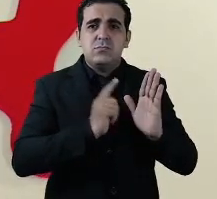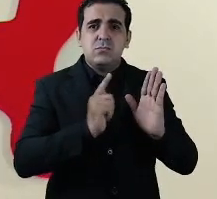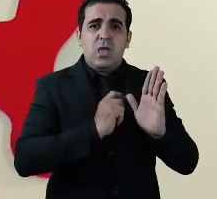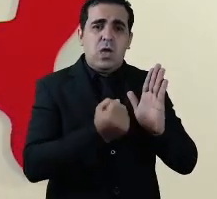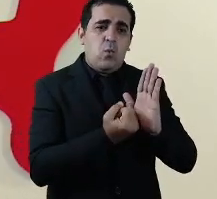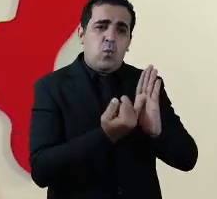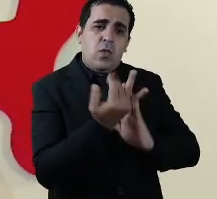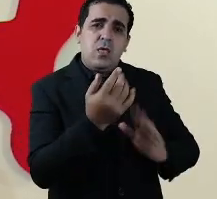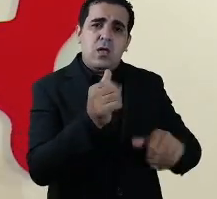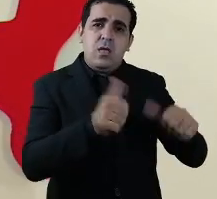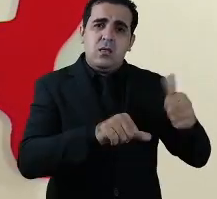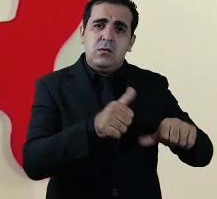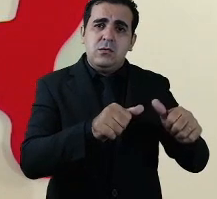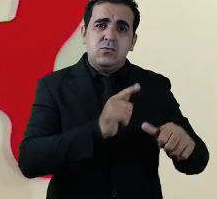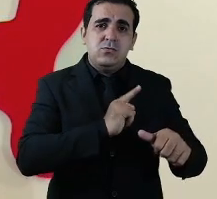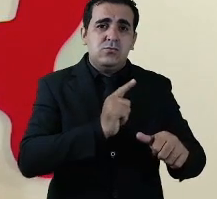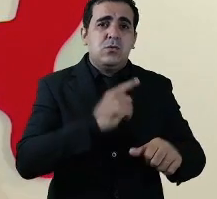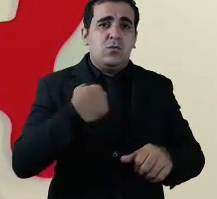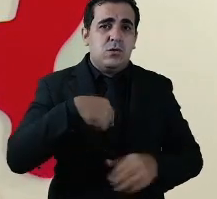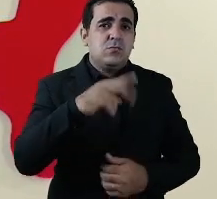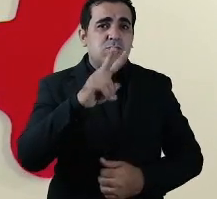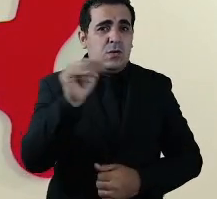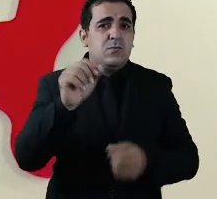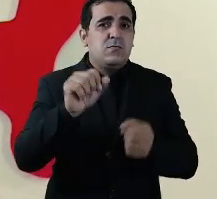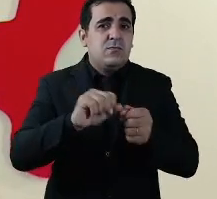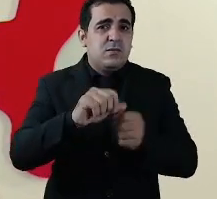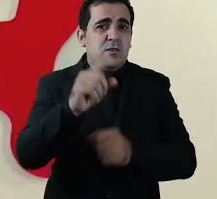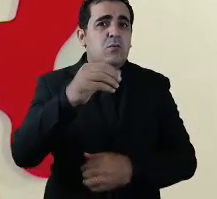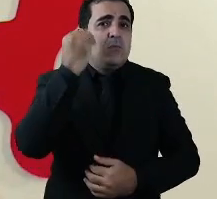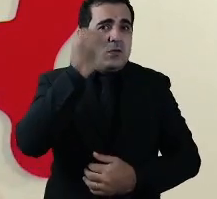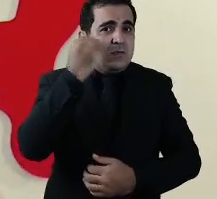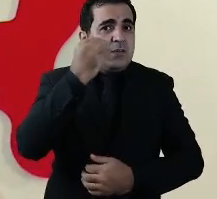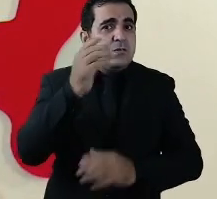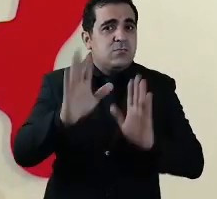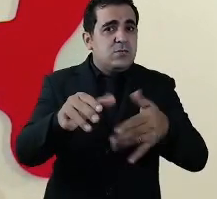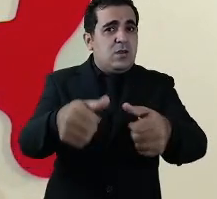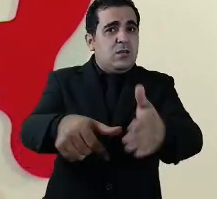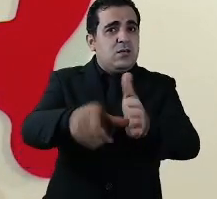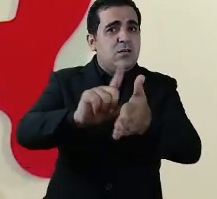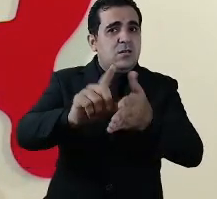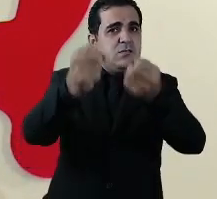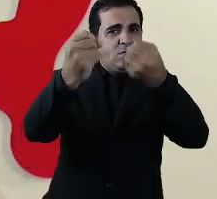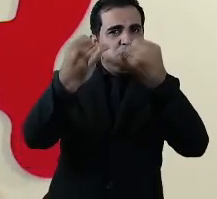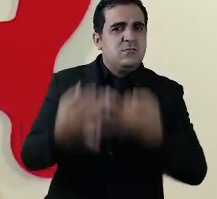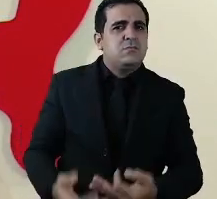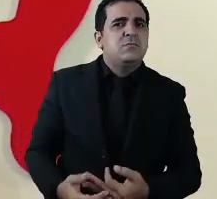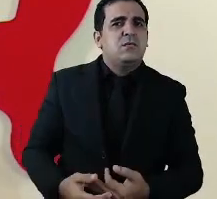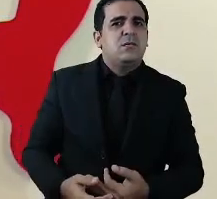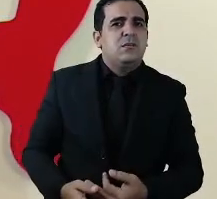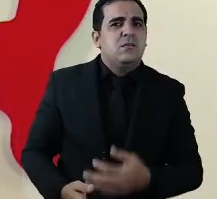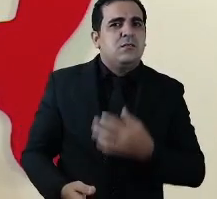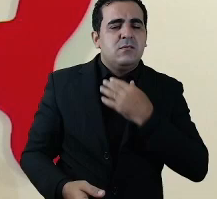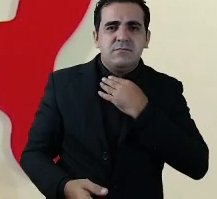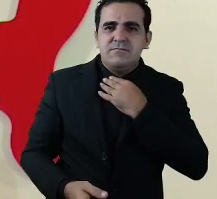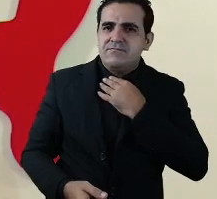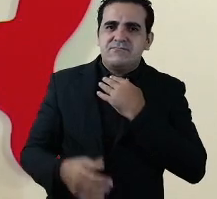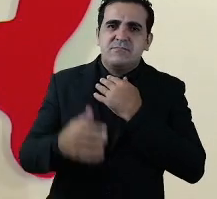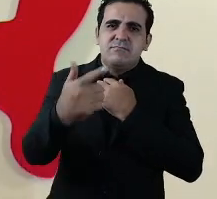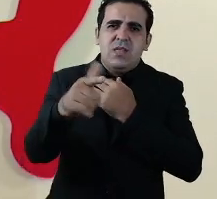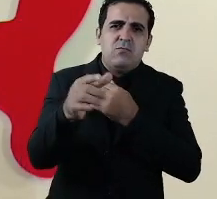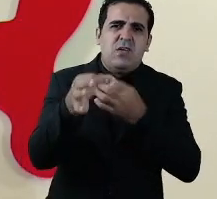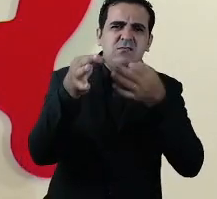que nós façamos uma tentativa como disse há pouco não há muitas